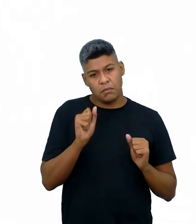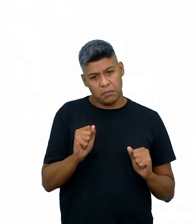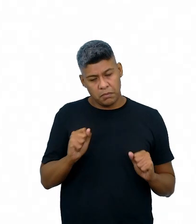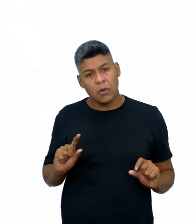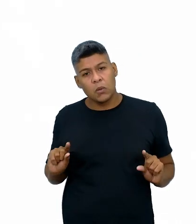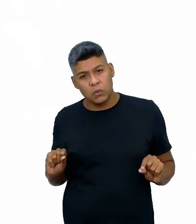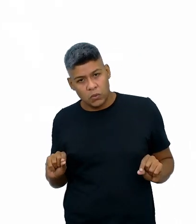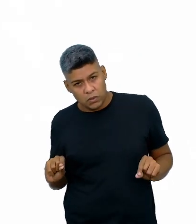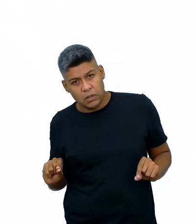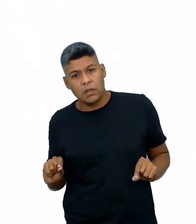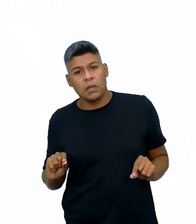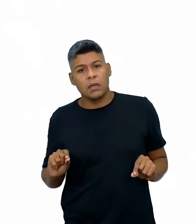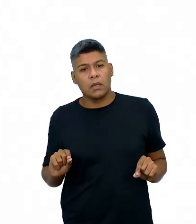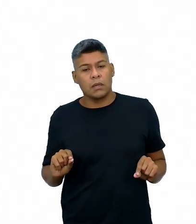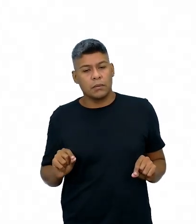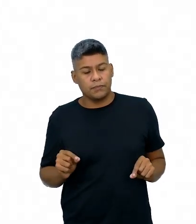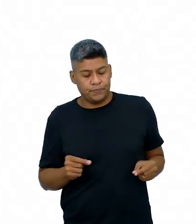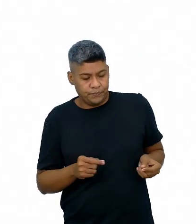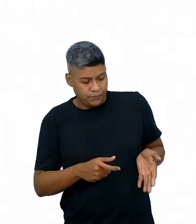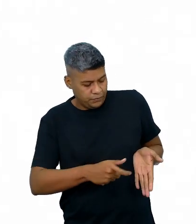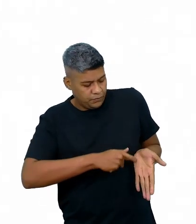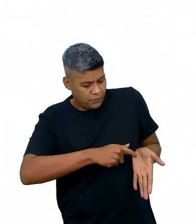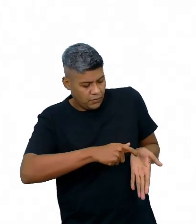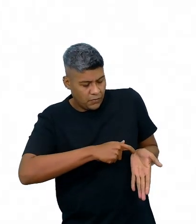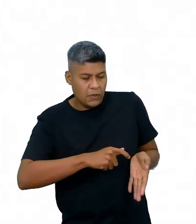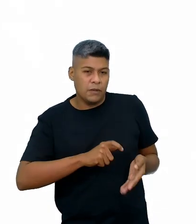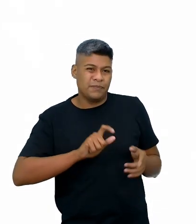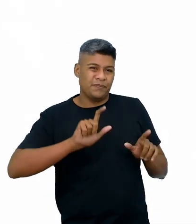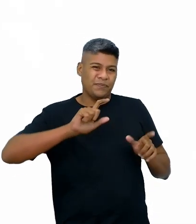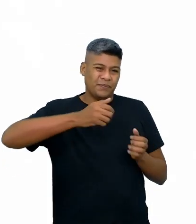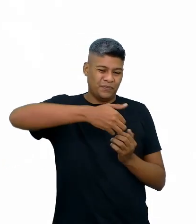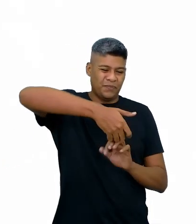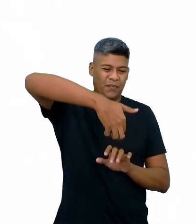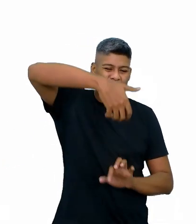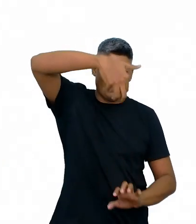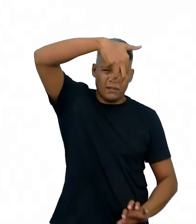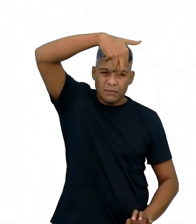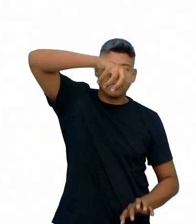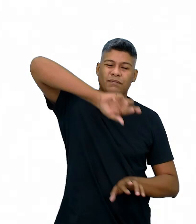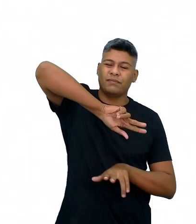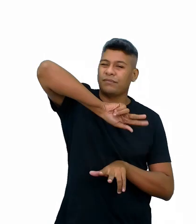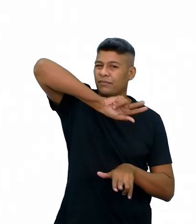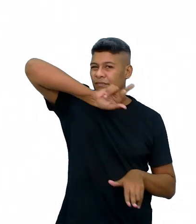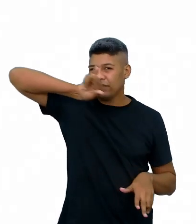optar pelos meios impressos, por exemplo, como painéis, fazer cartazes, né?